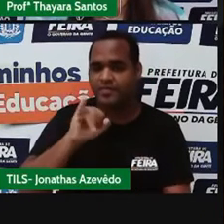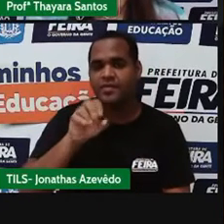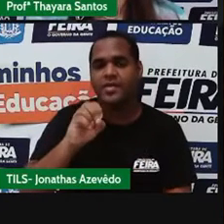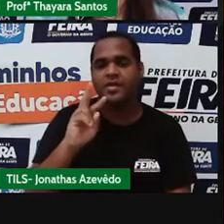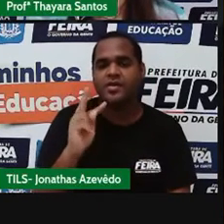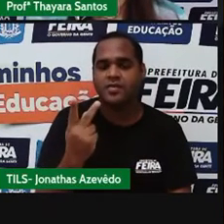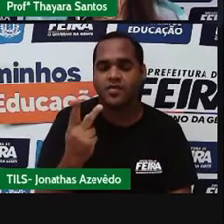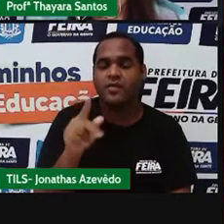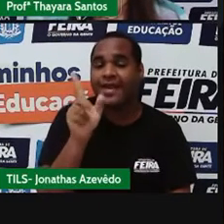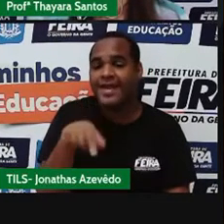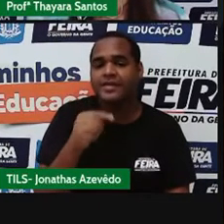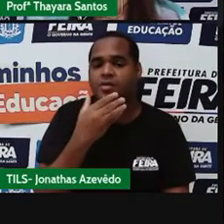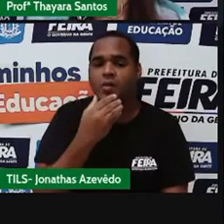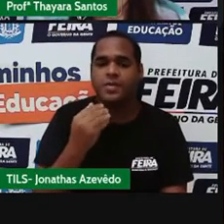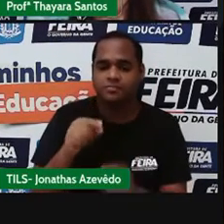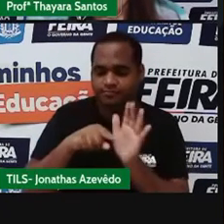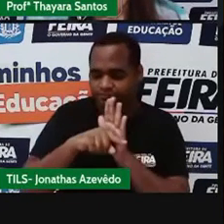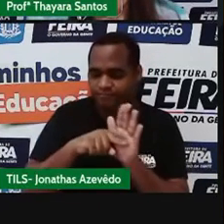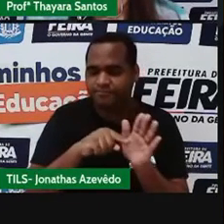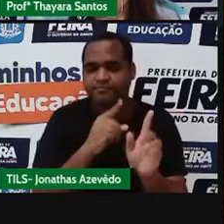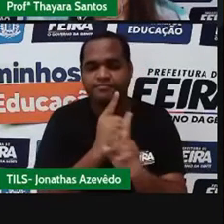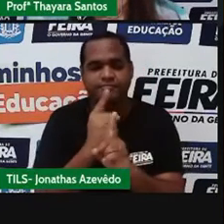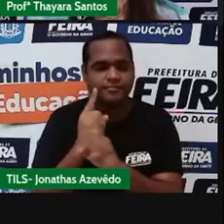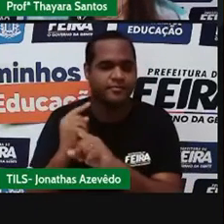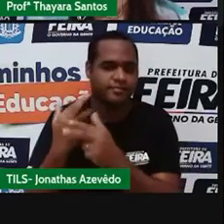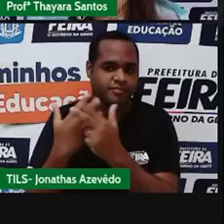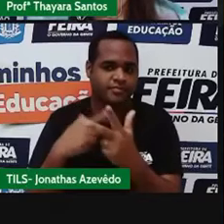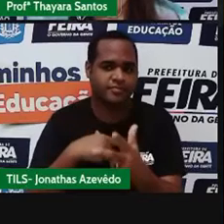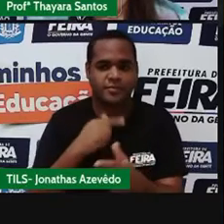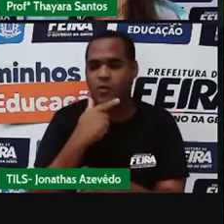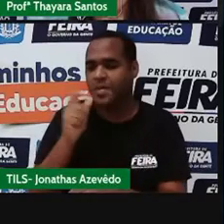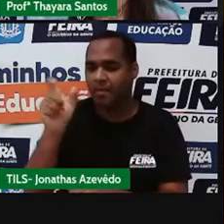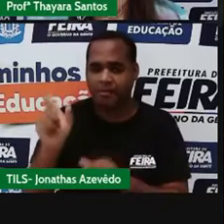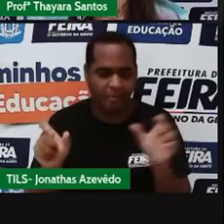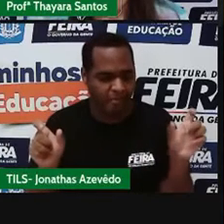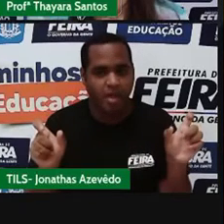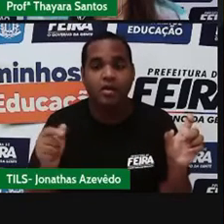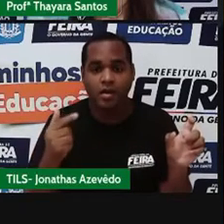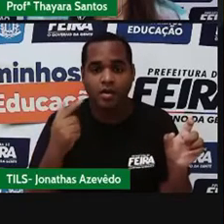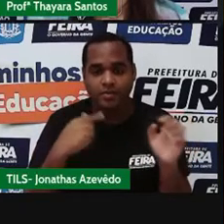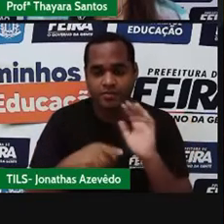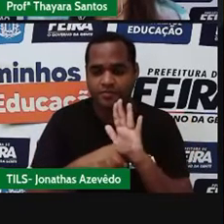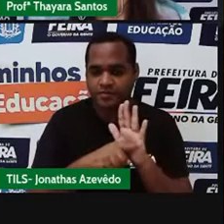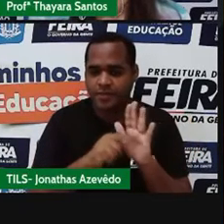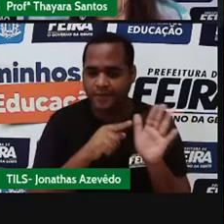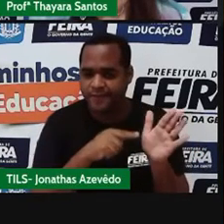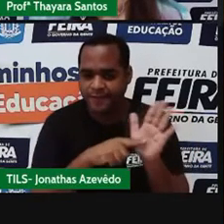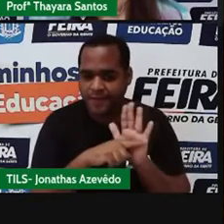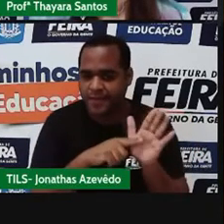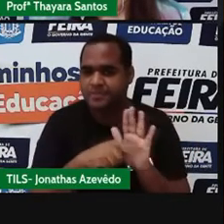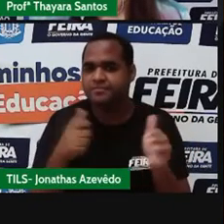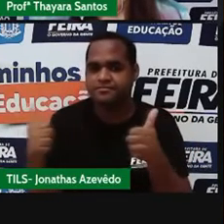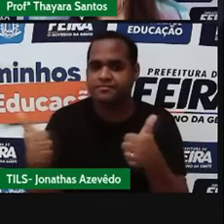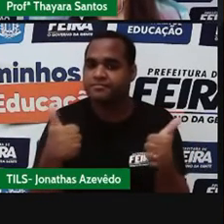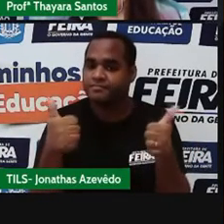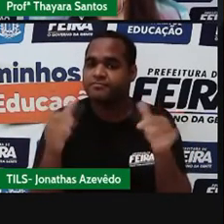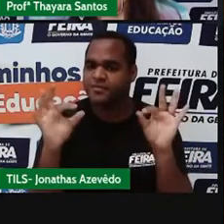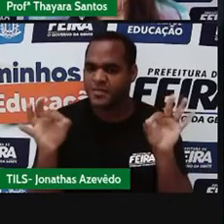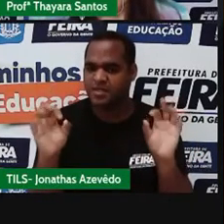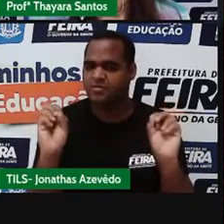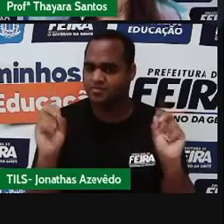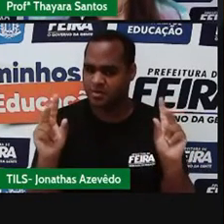que através de várias pesquisas, e o que Léus Fico e Demócrito tinham razão, que o átomo era realmente pequeno e até então